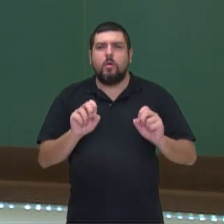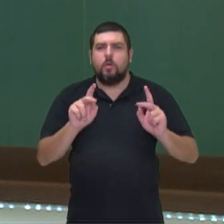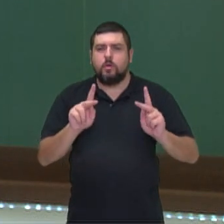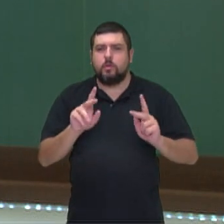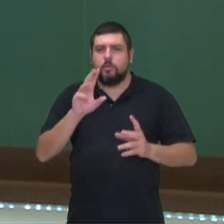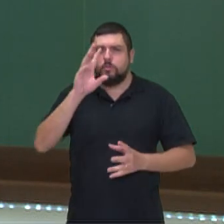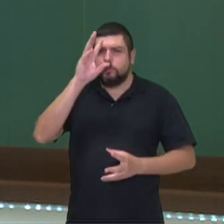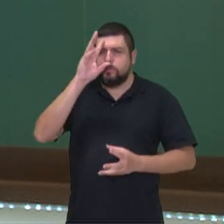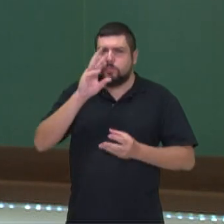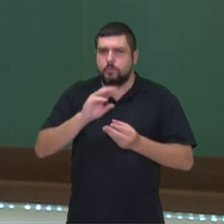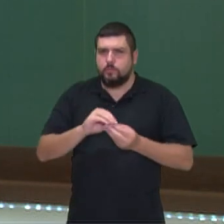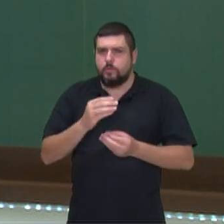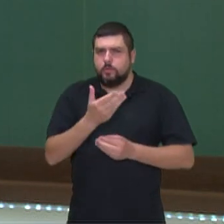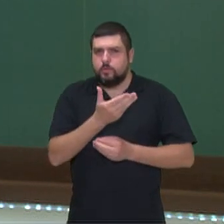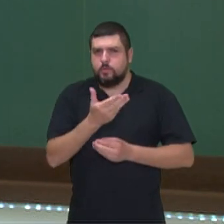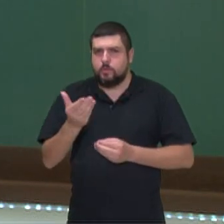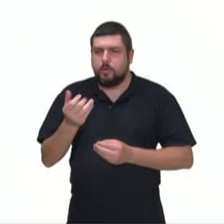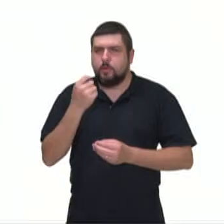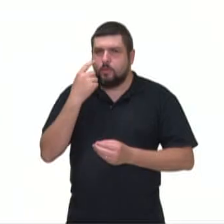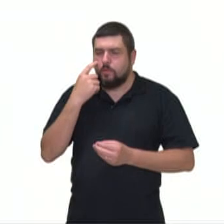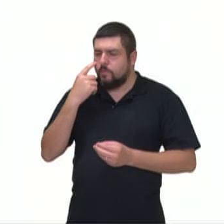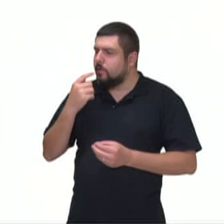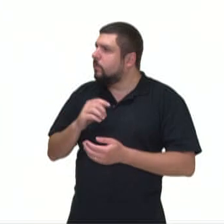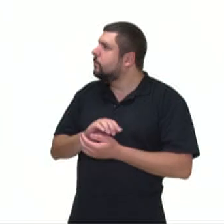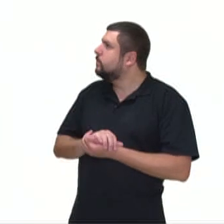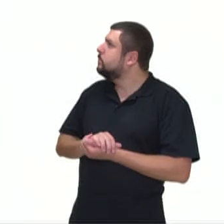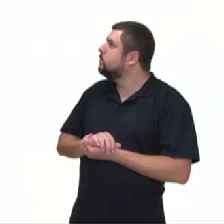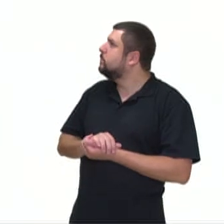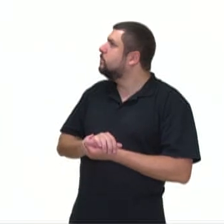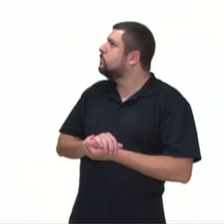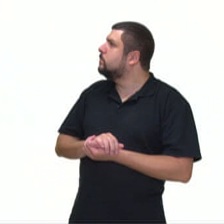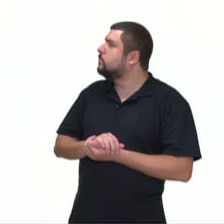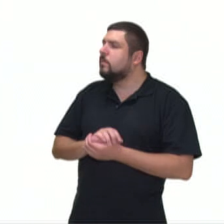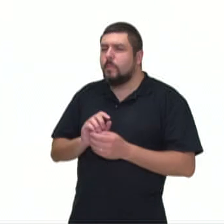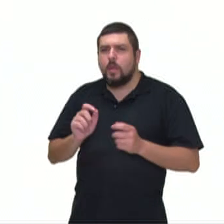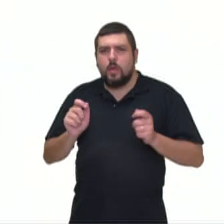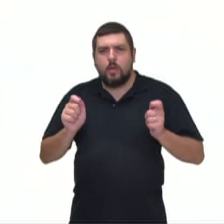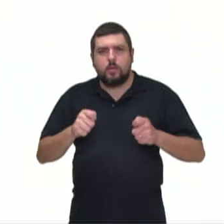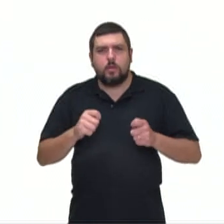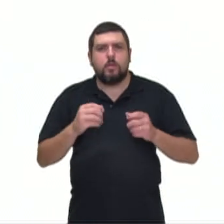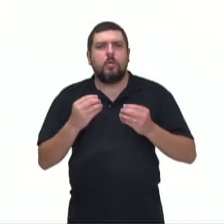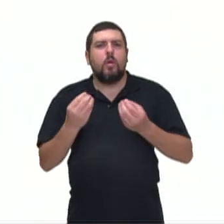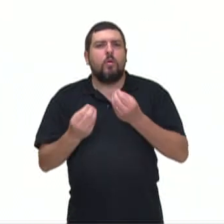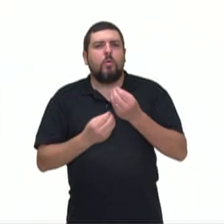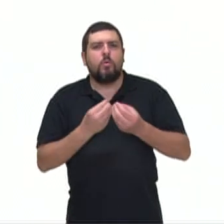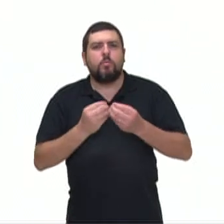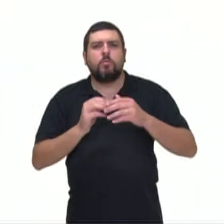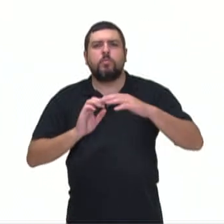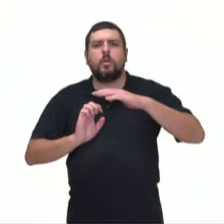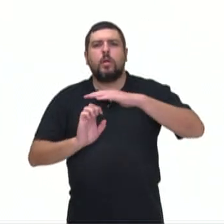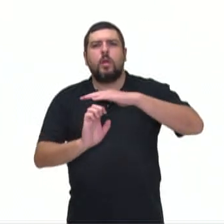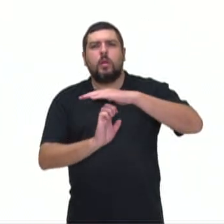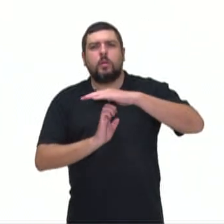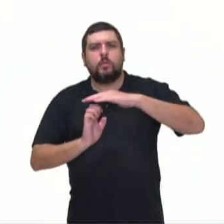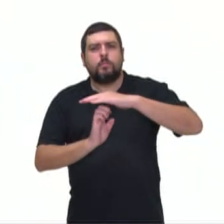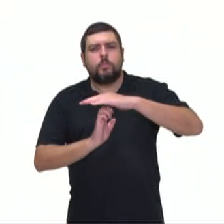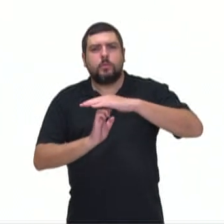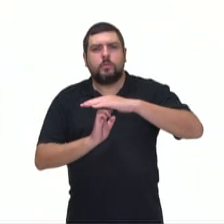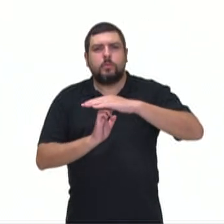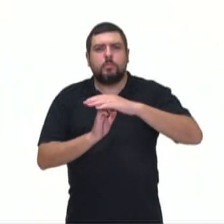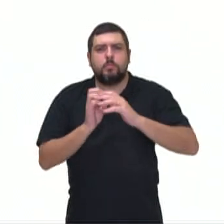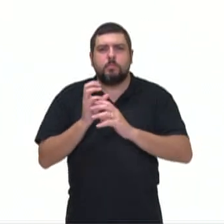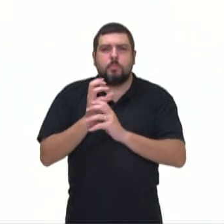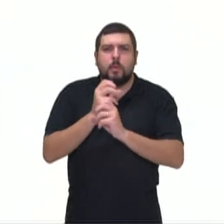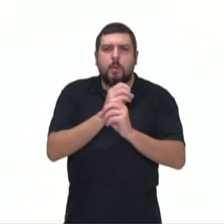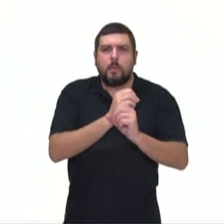vocês, nós podemos analisar, sabia que a gente podia analisar o desempenho financeiro de uma empresa, né? Através de um